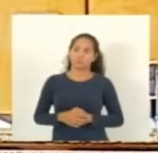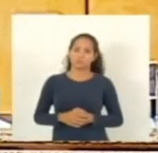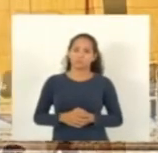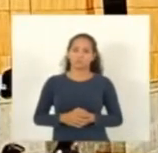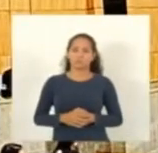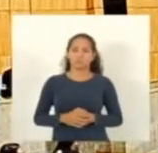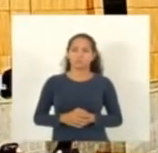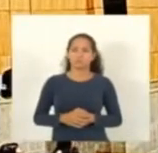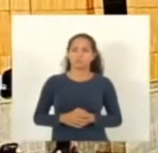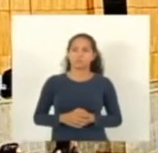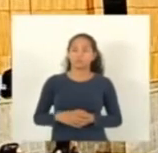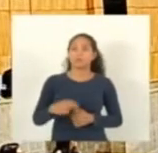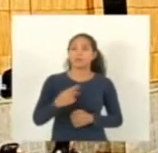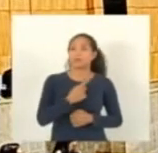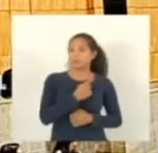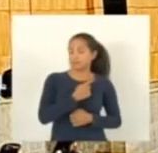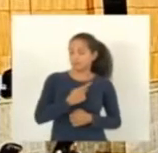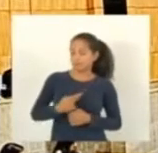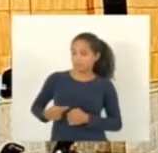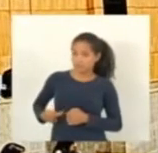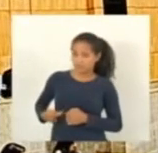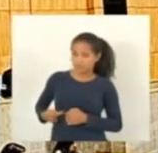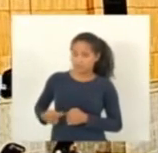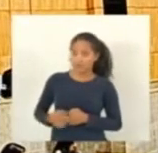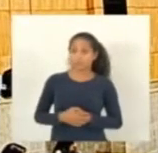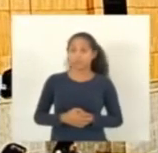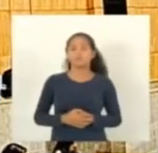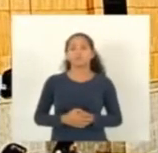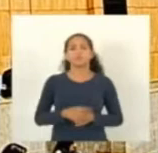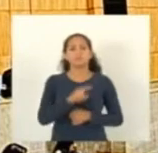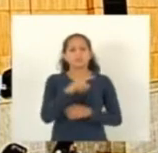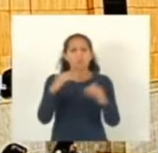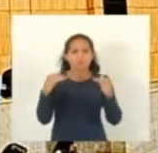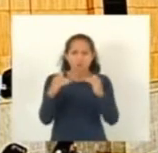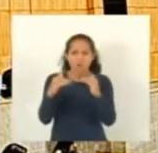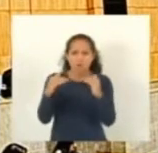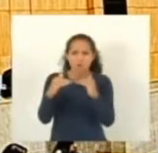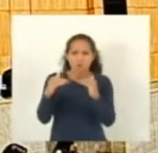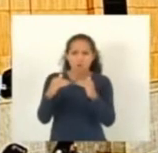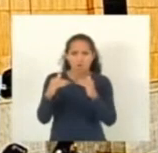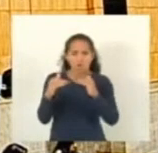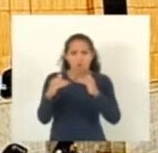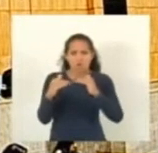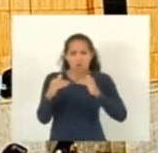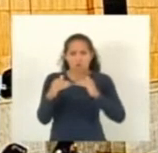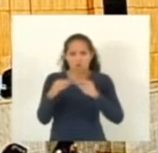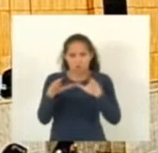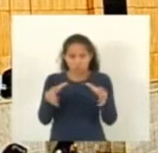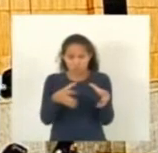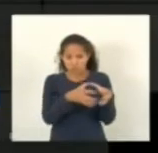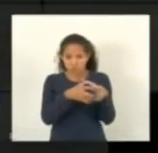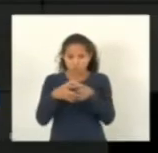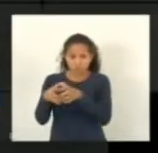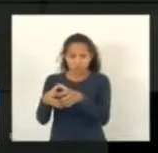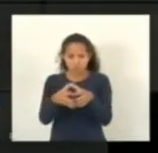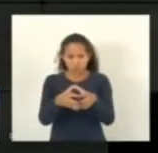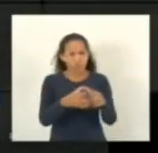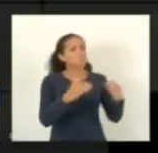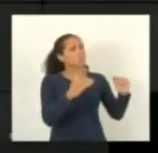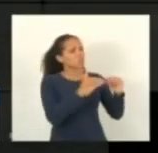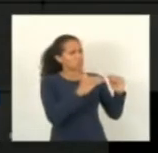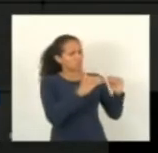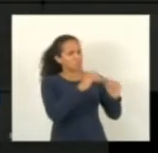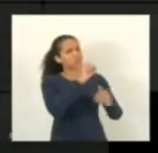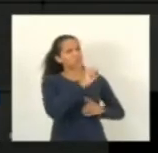Presidente, vossa excelência concorda de fazer em conjunto com a comissão de finanças? Concordo,